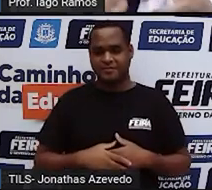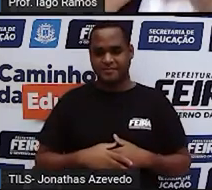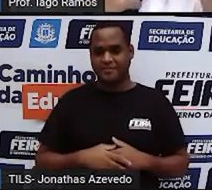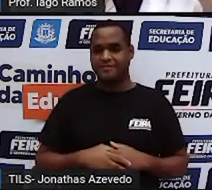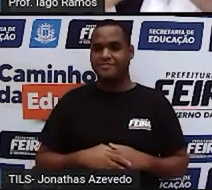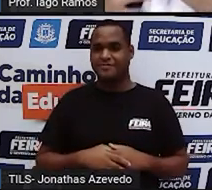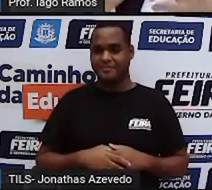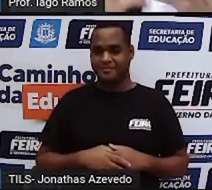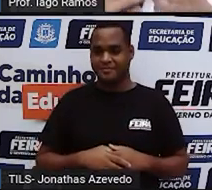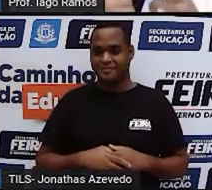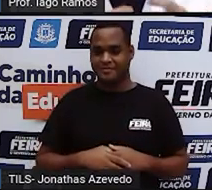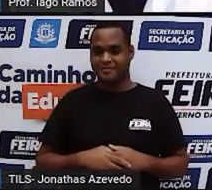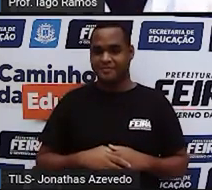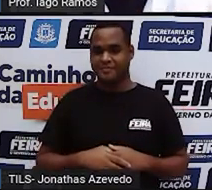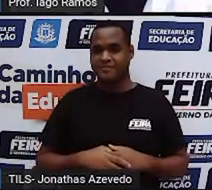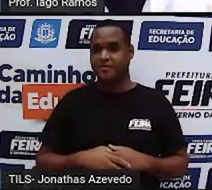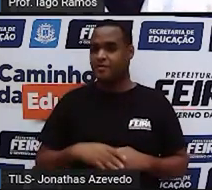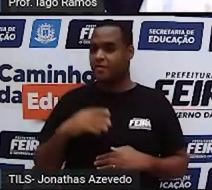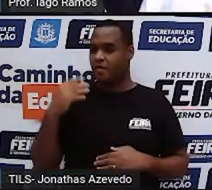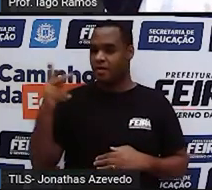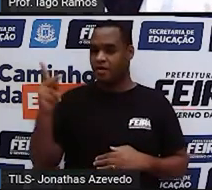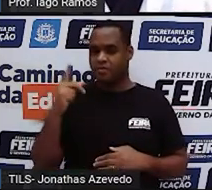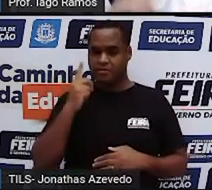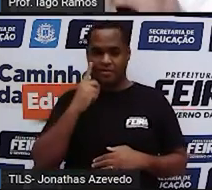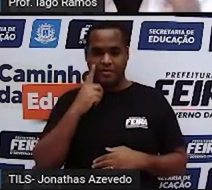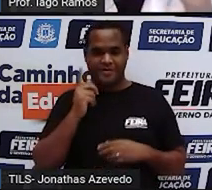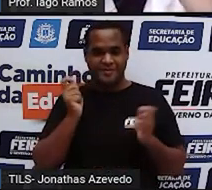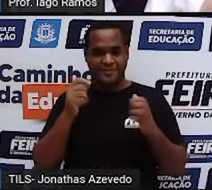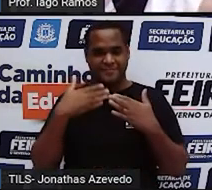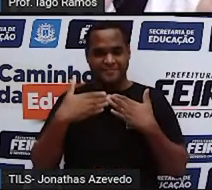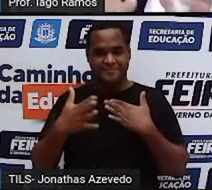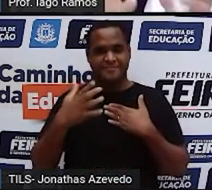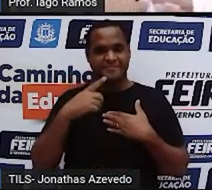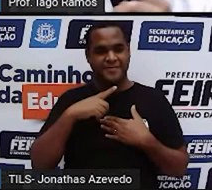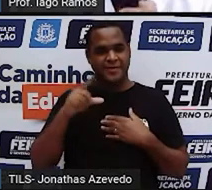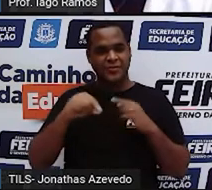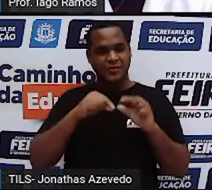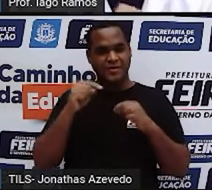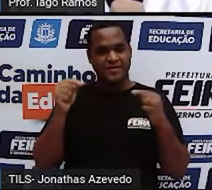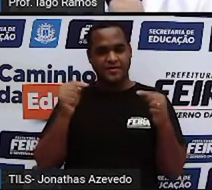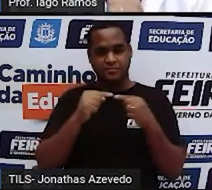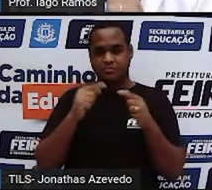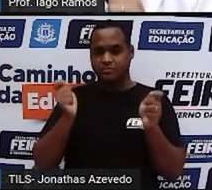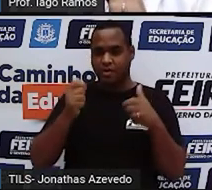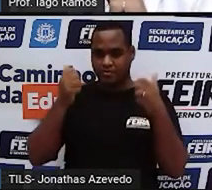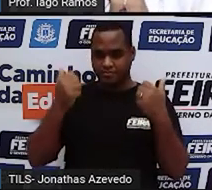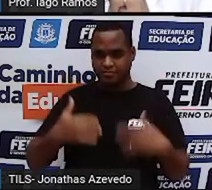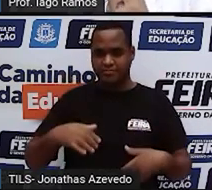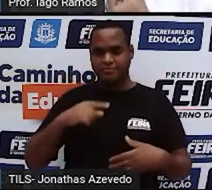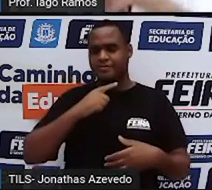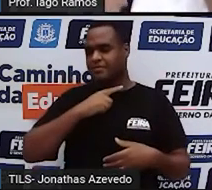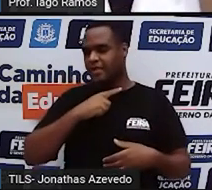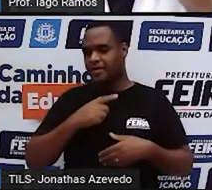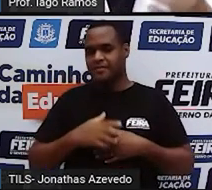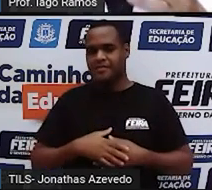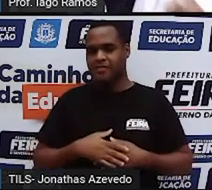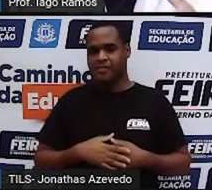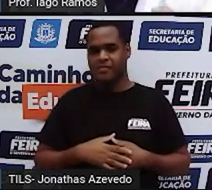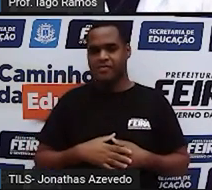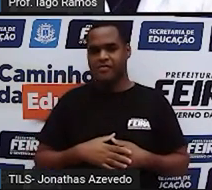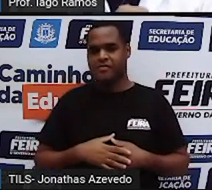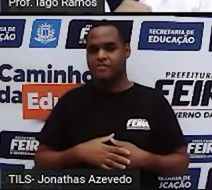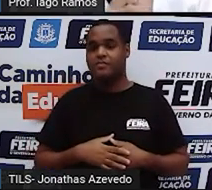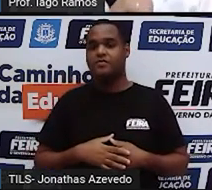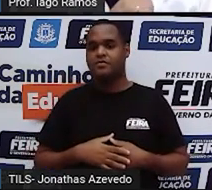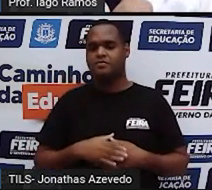Mas agora é o seguinte, ó. Já que a gente fez esse momento da matemágica, né? Por que que